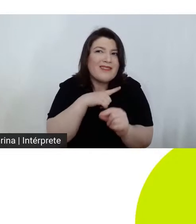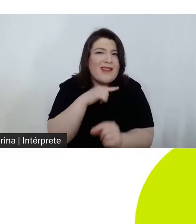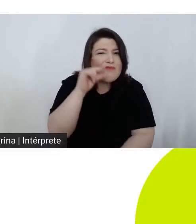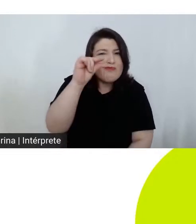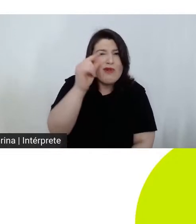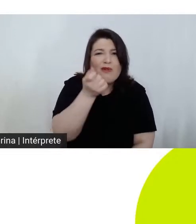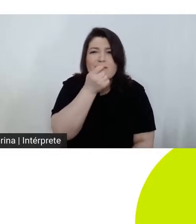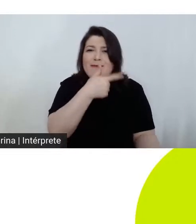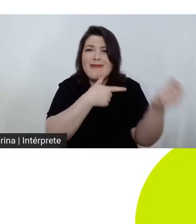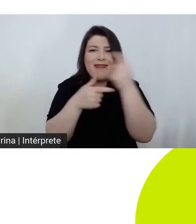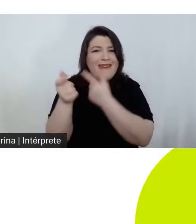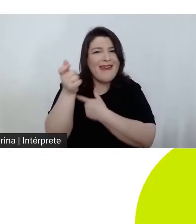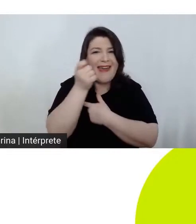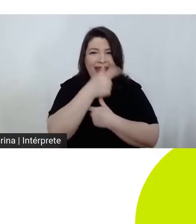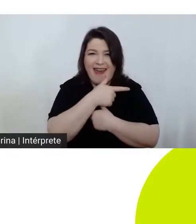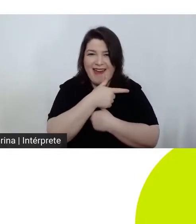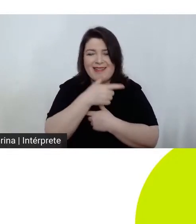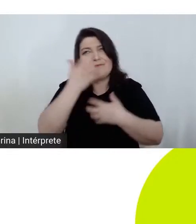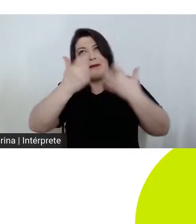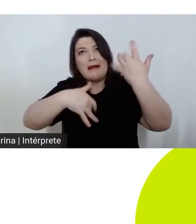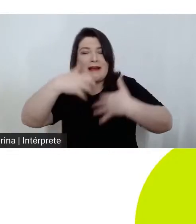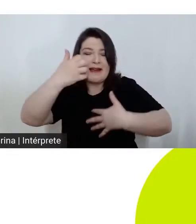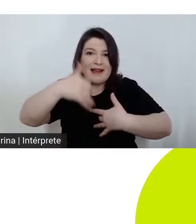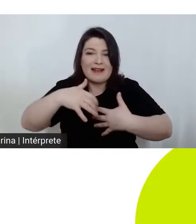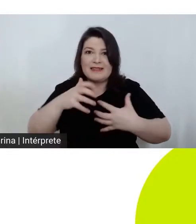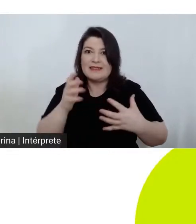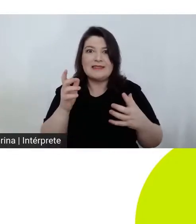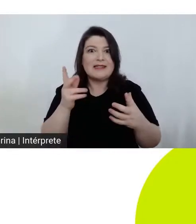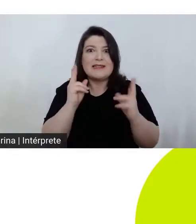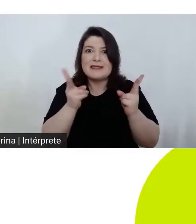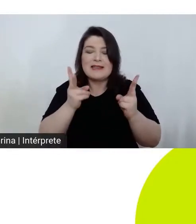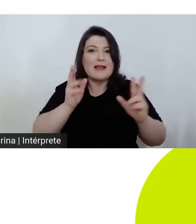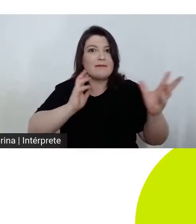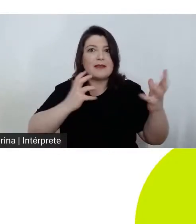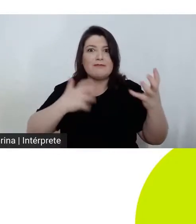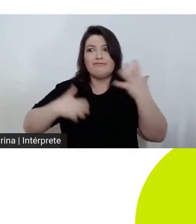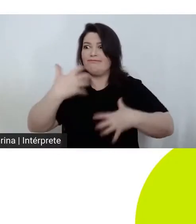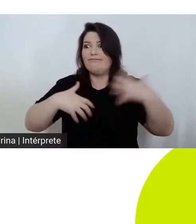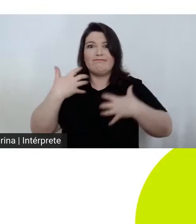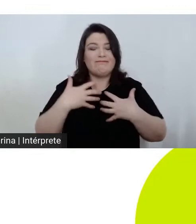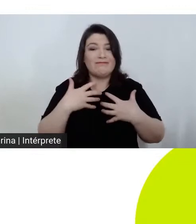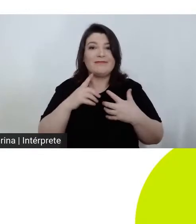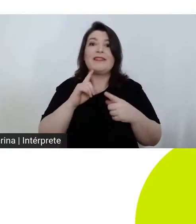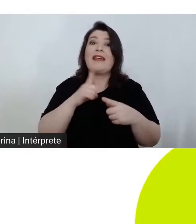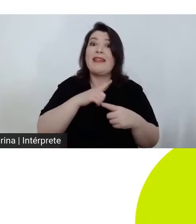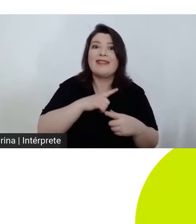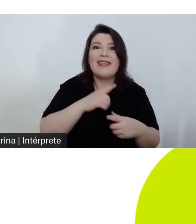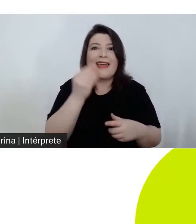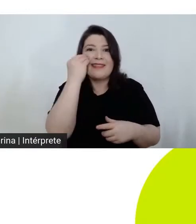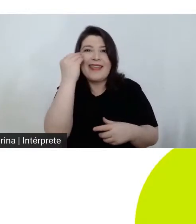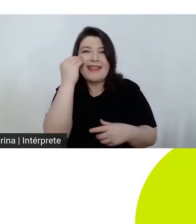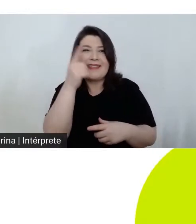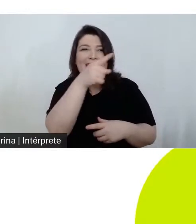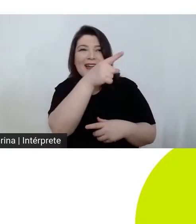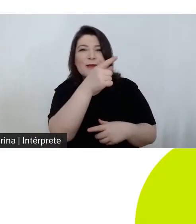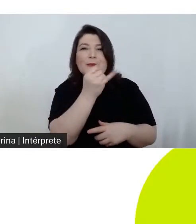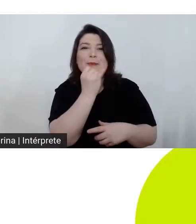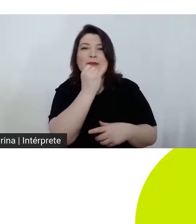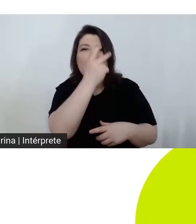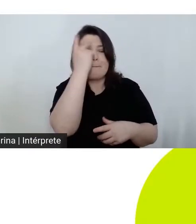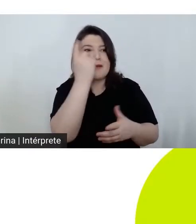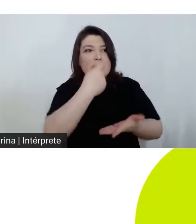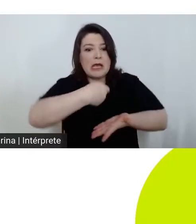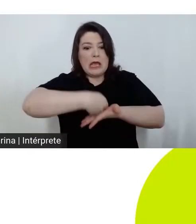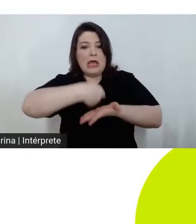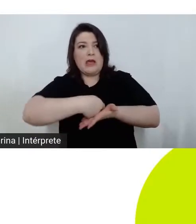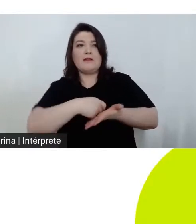A narrativa é frenética, introduz o protagonista driblando, incessantemente, cobradores, criando confusões,